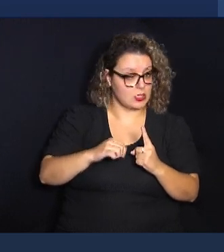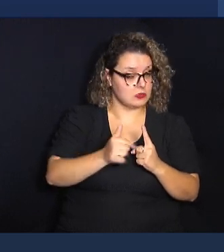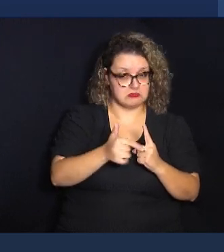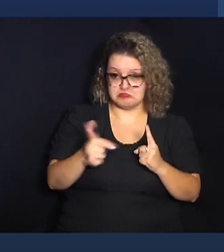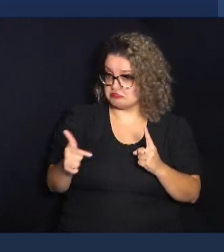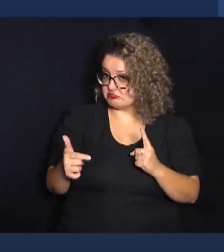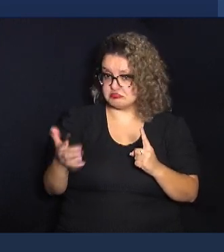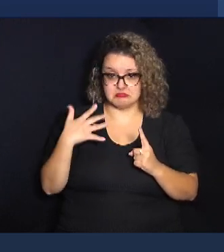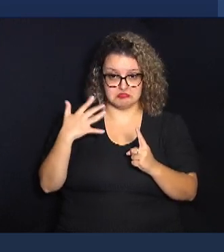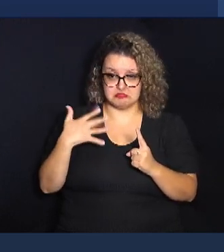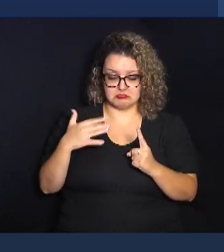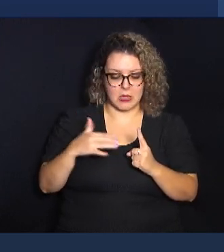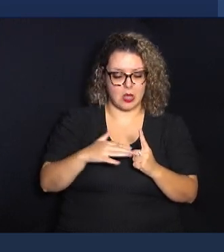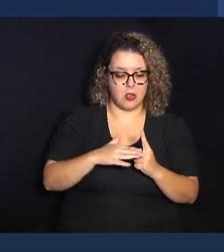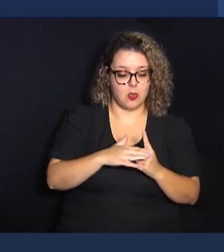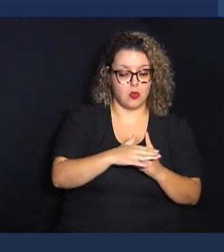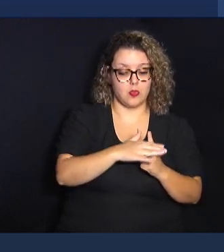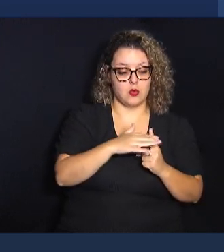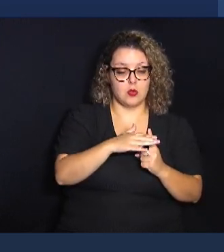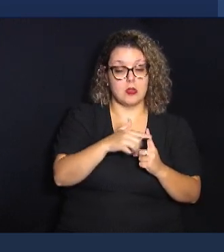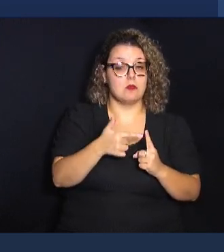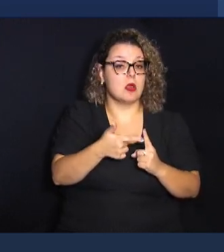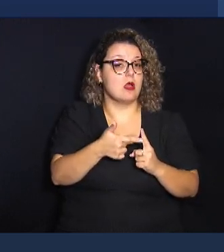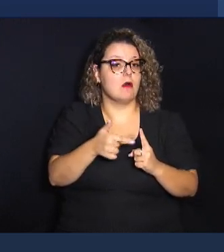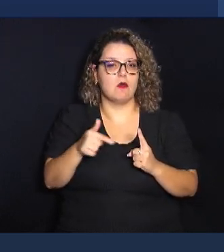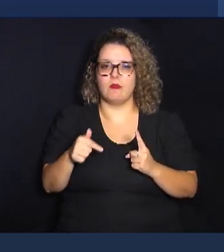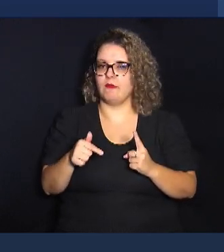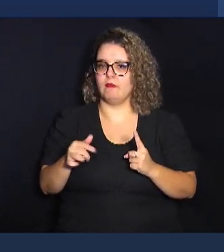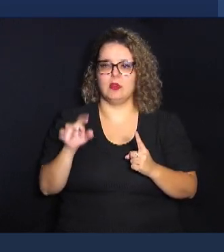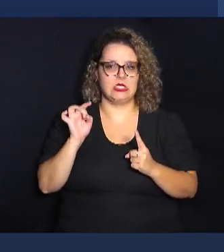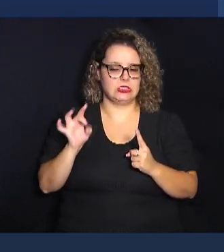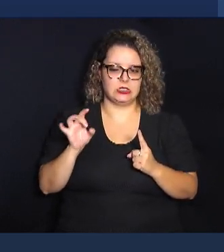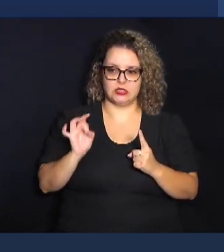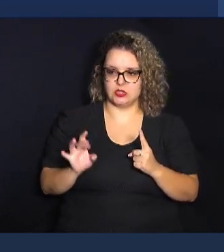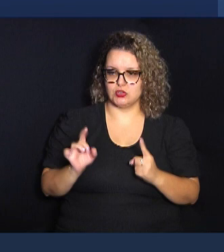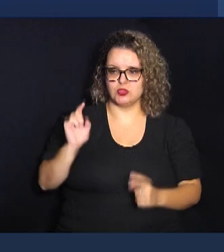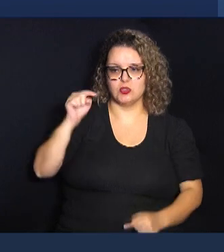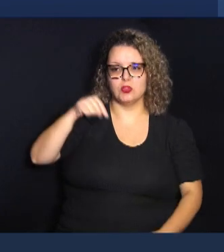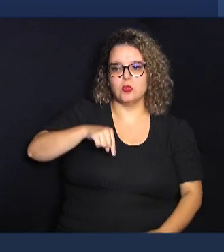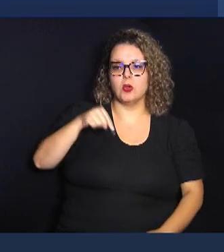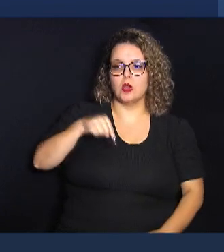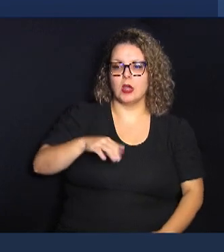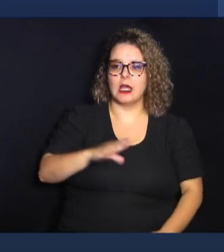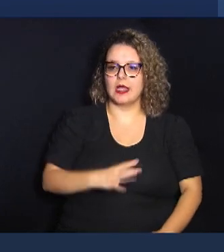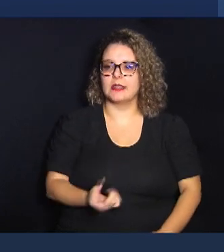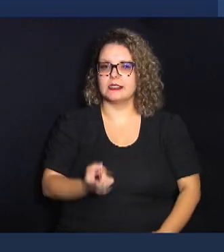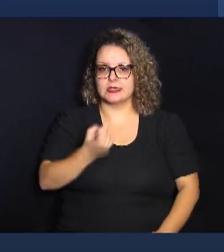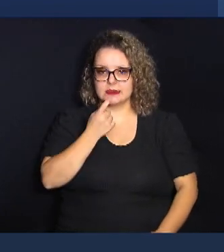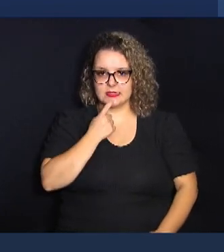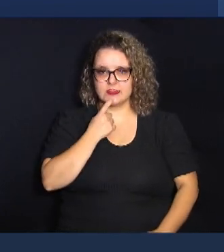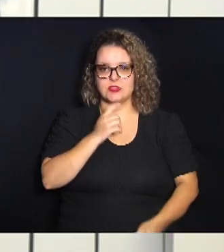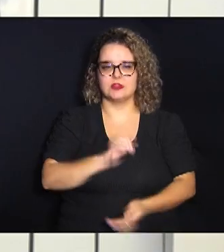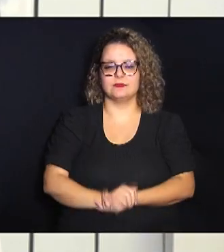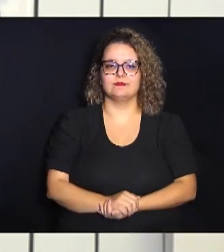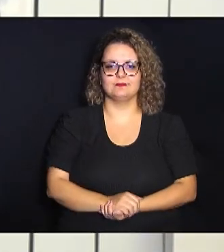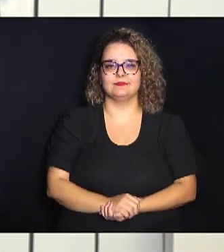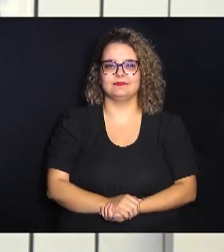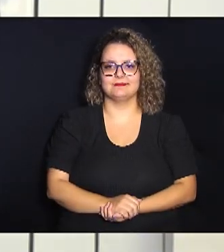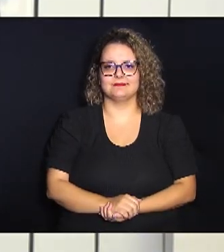aquele calorão porque a máxima deve ficar nos vinte e sete graus aqui na cidade